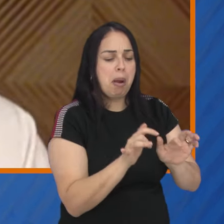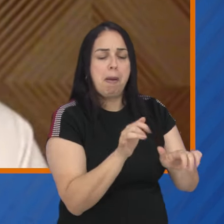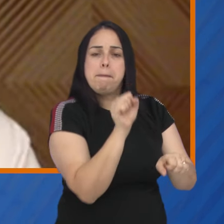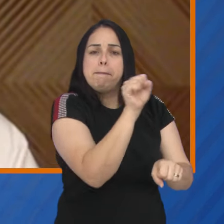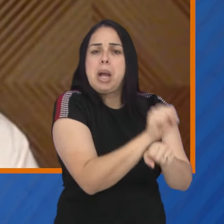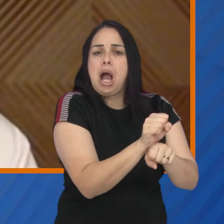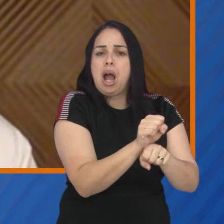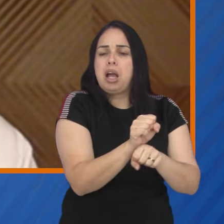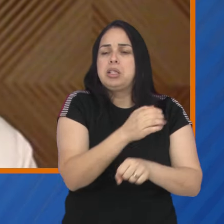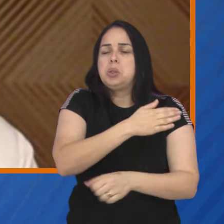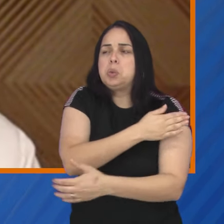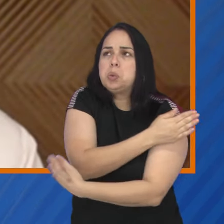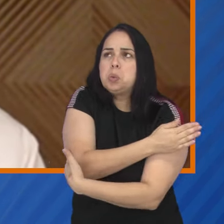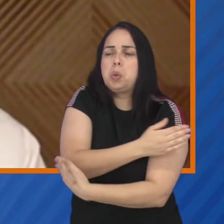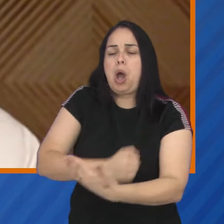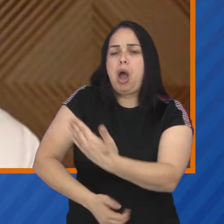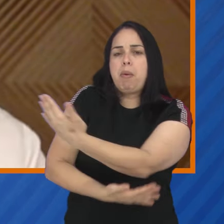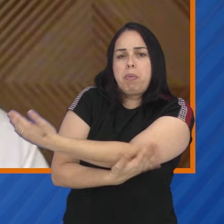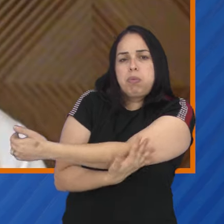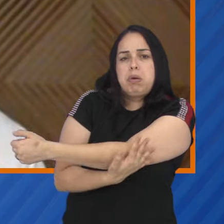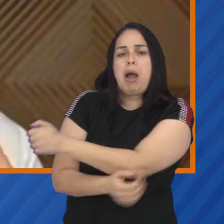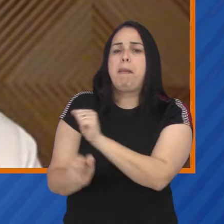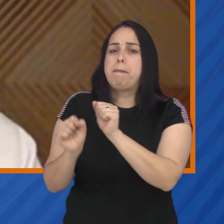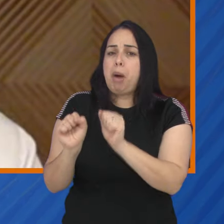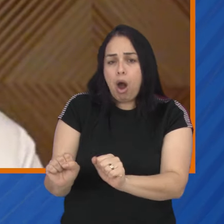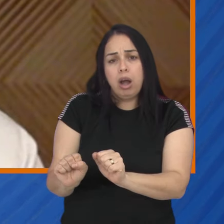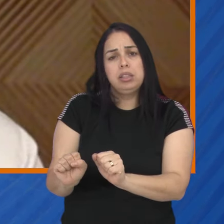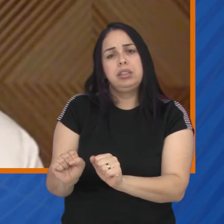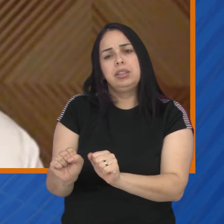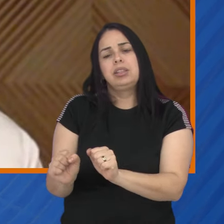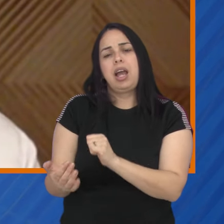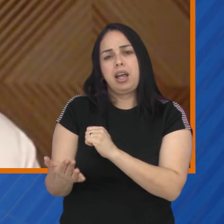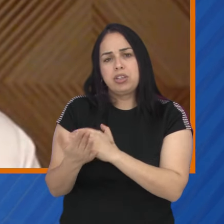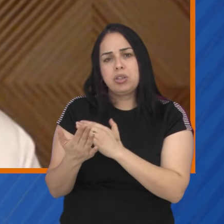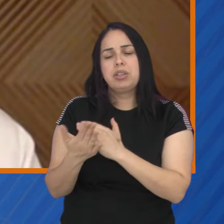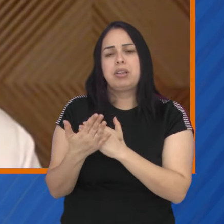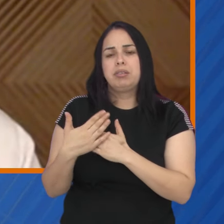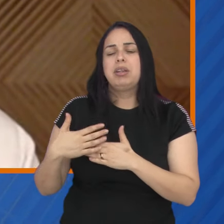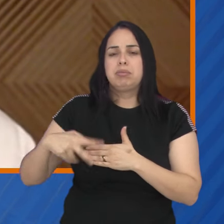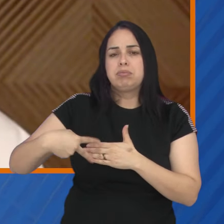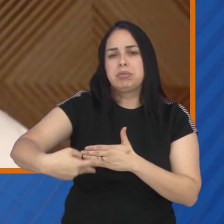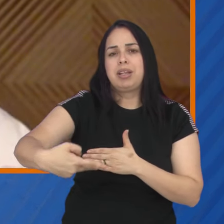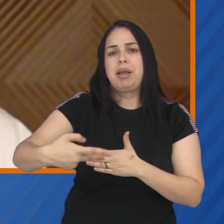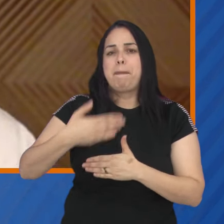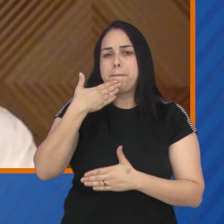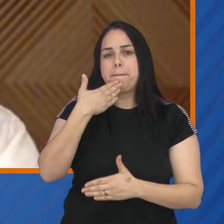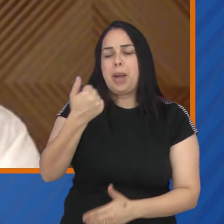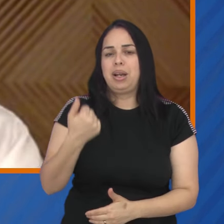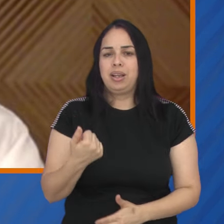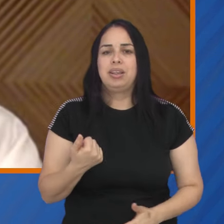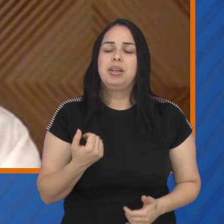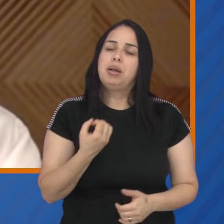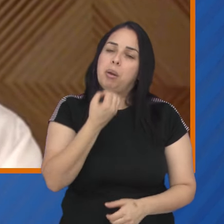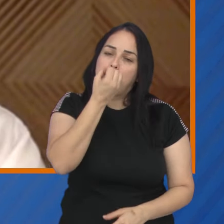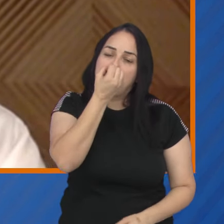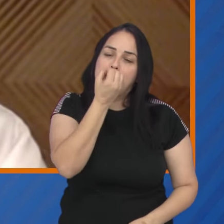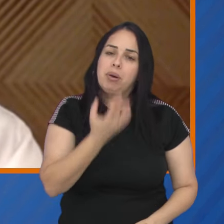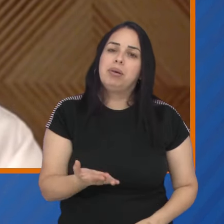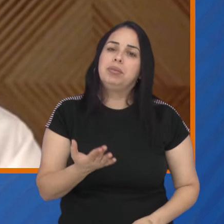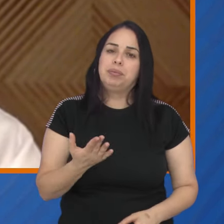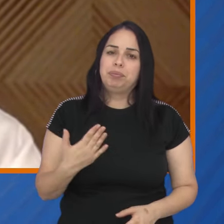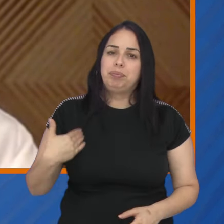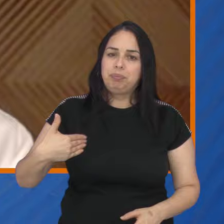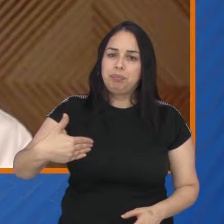você pare no meio da sua atividade e possa fazer alguns movimentos de alongamento. Sem dúvida que vão fazer, vão ter um resultado bom